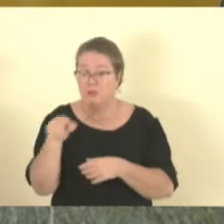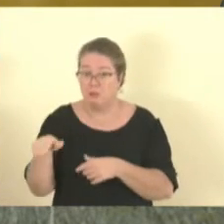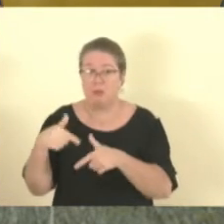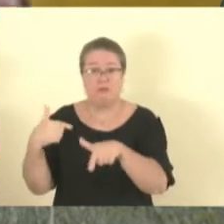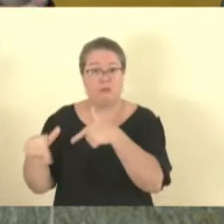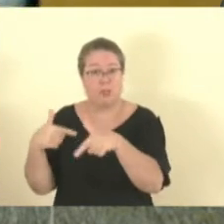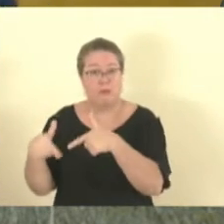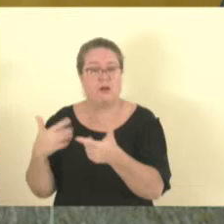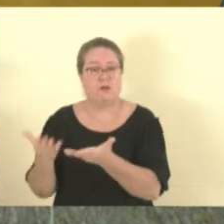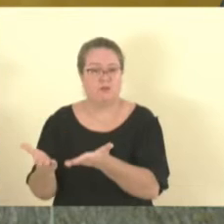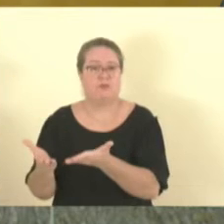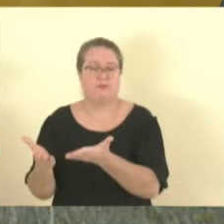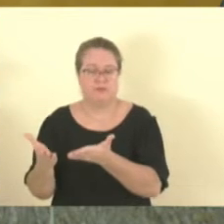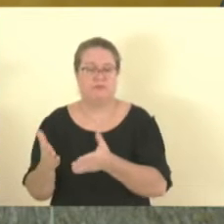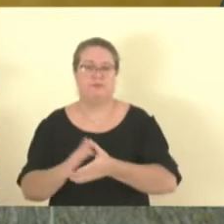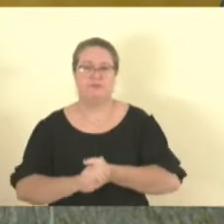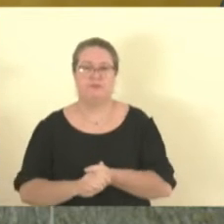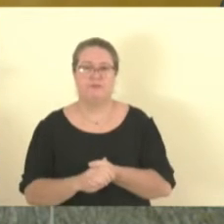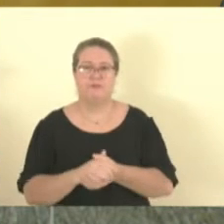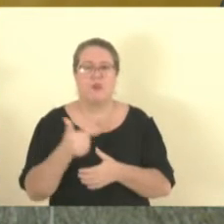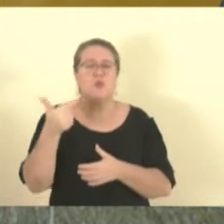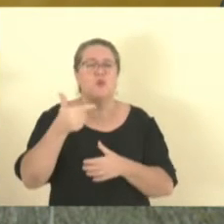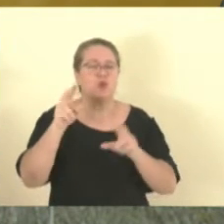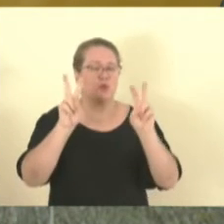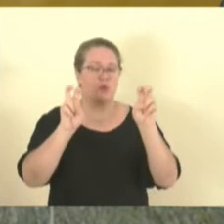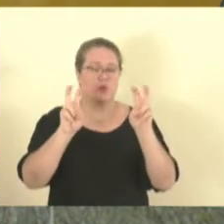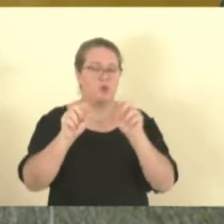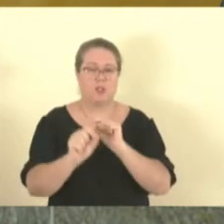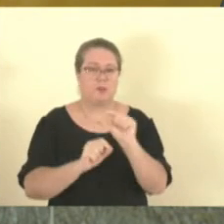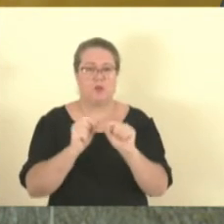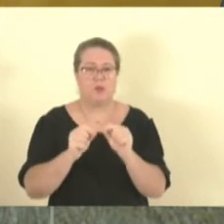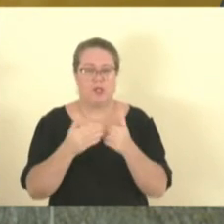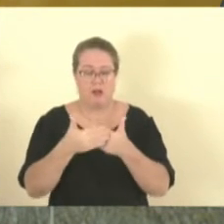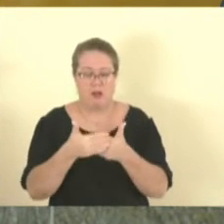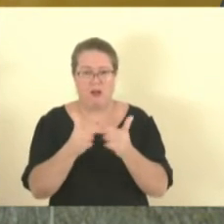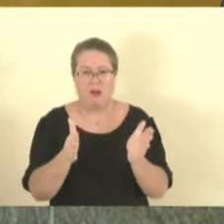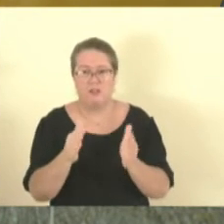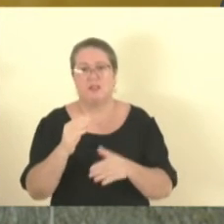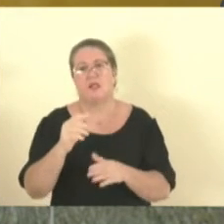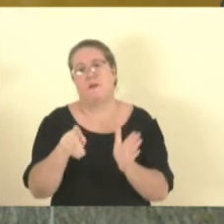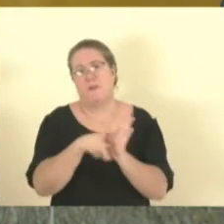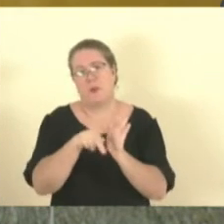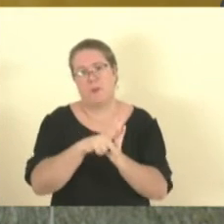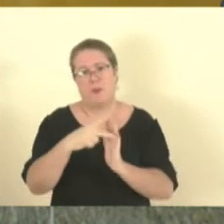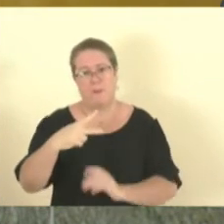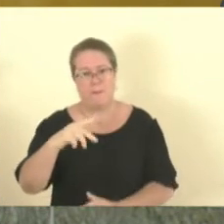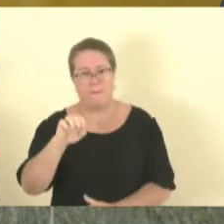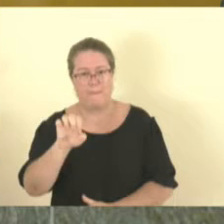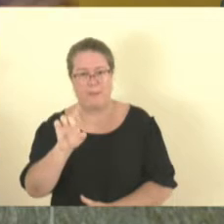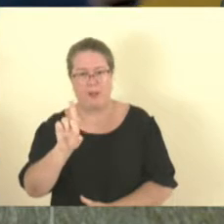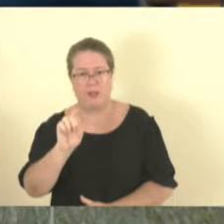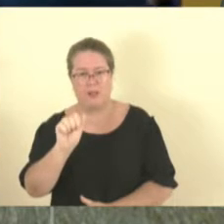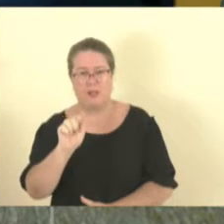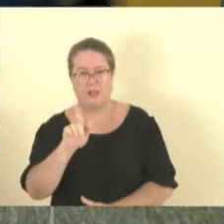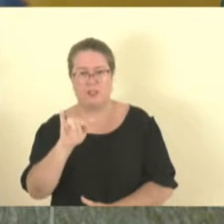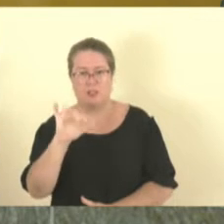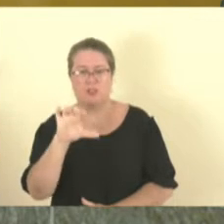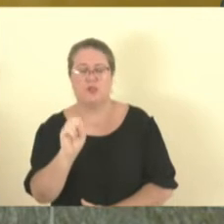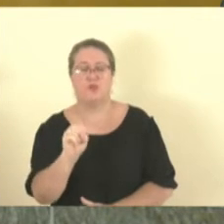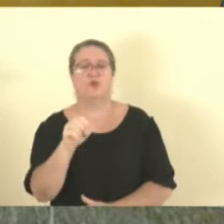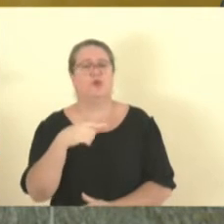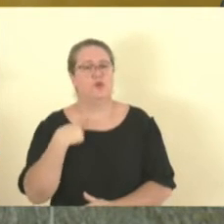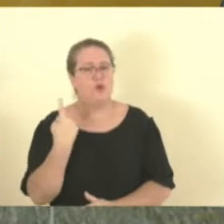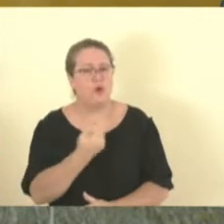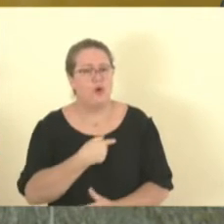Com relação ao segundo assunto falado por Vossa Alias, que é com relação às cancelas, a gente vem lutando também durante muito tempo. O Vossa Alias participou